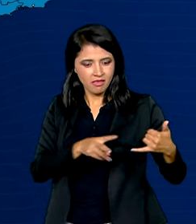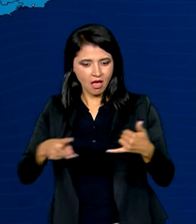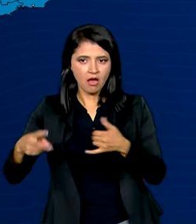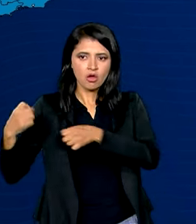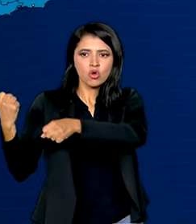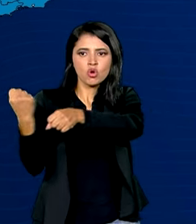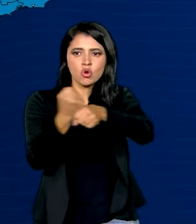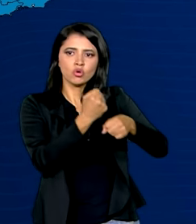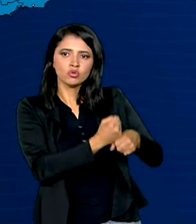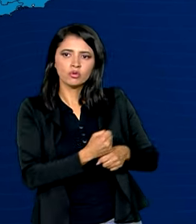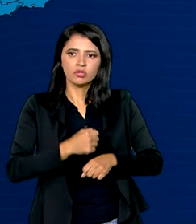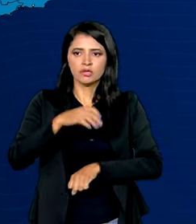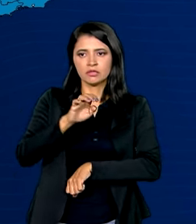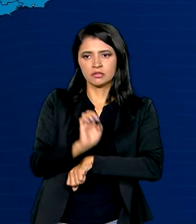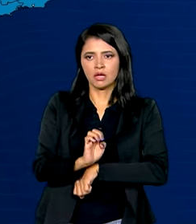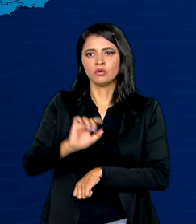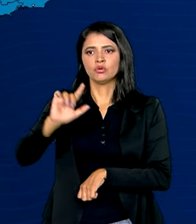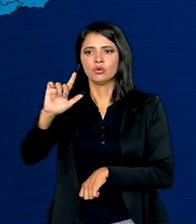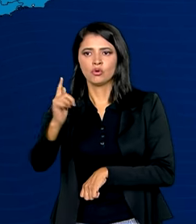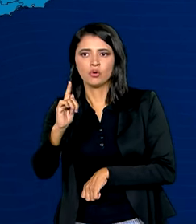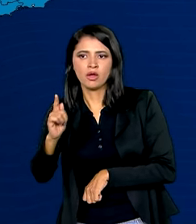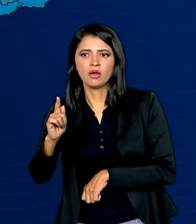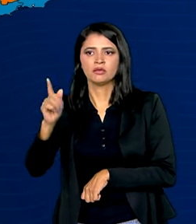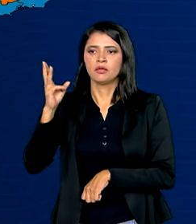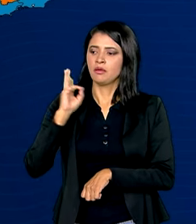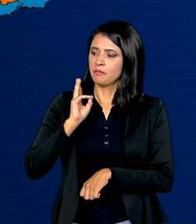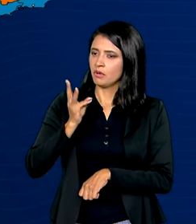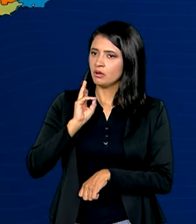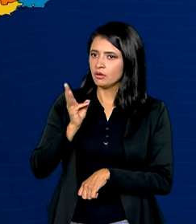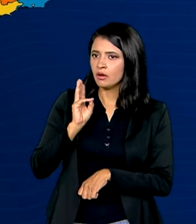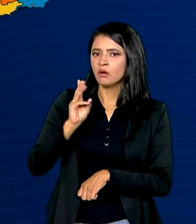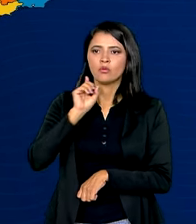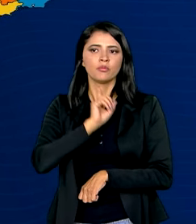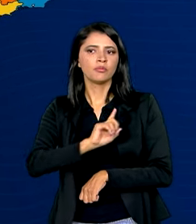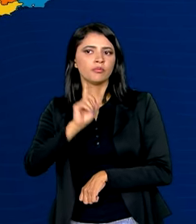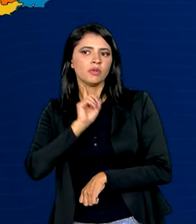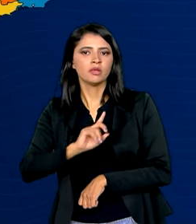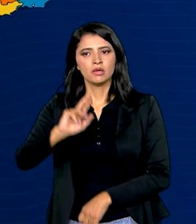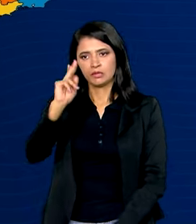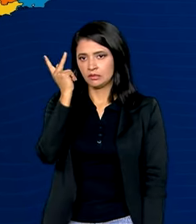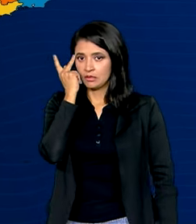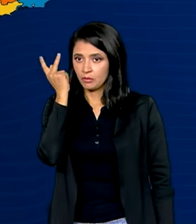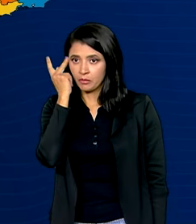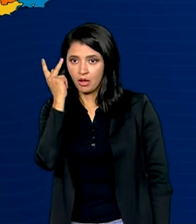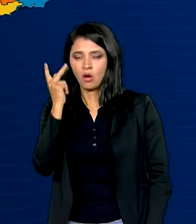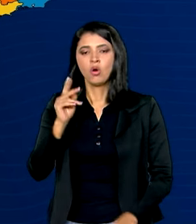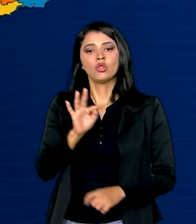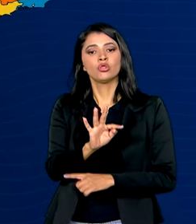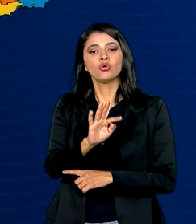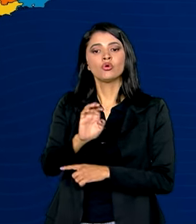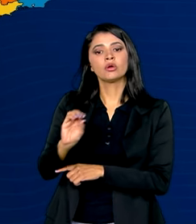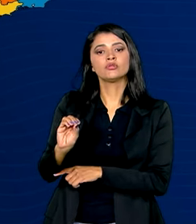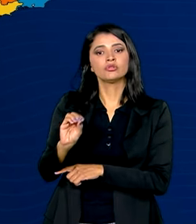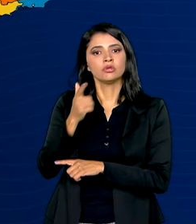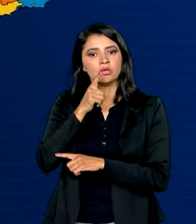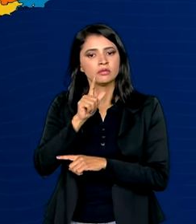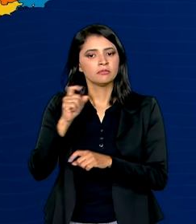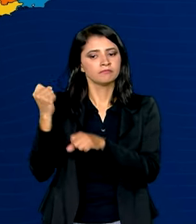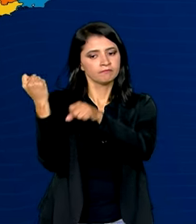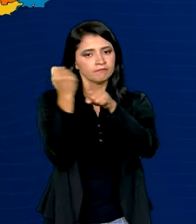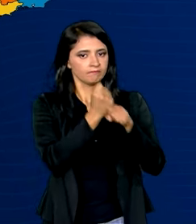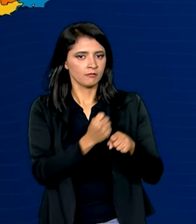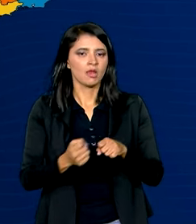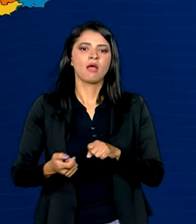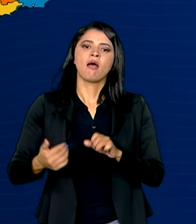construídas nos estados de Goiás, Maranhão, Minas Gerais, São Paulo e Tocantins. As obras têm previsão de